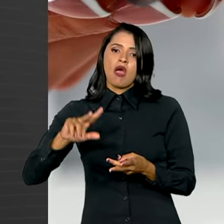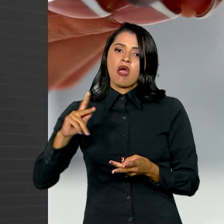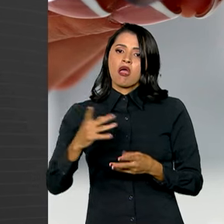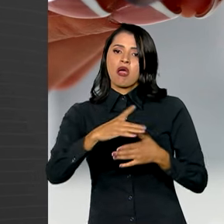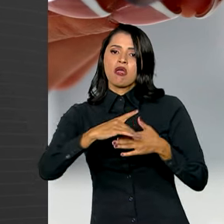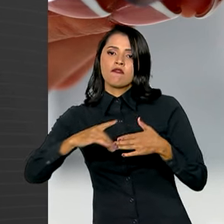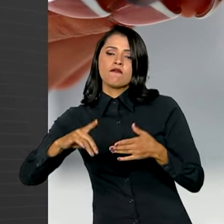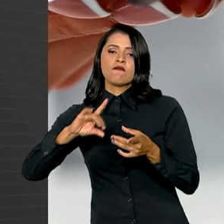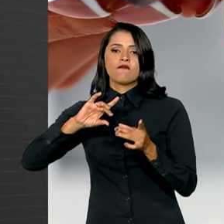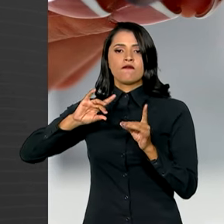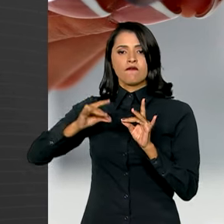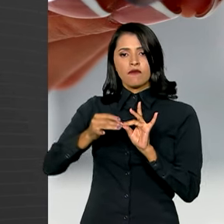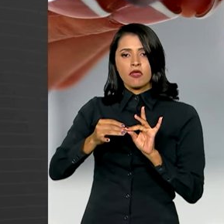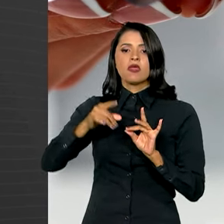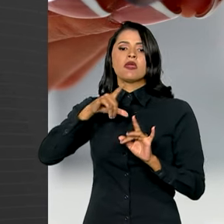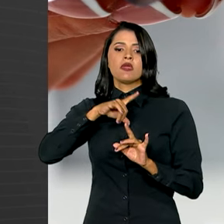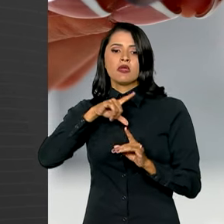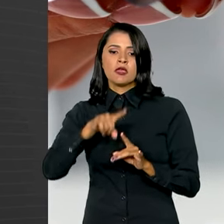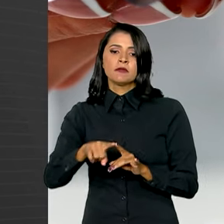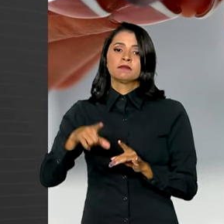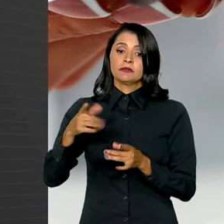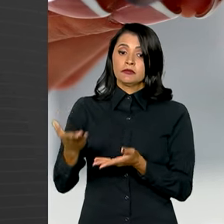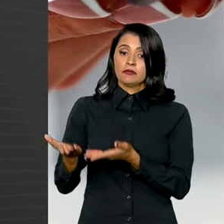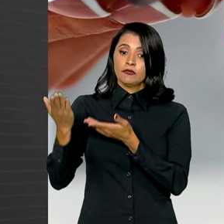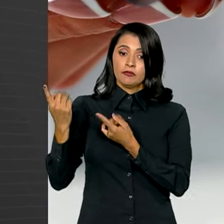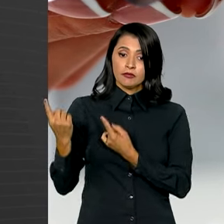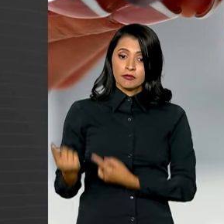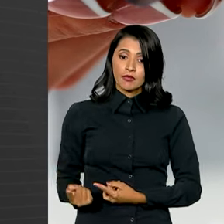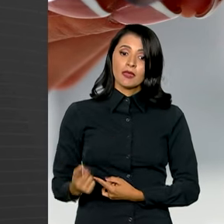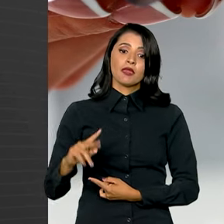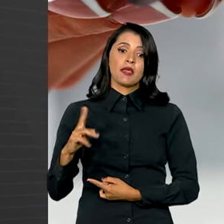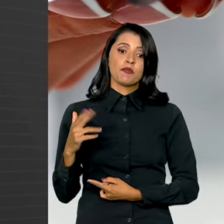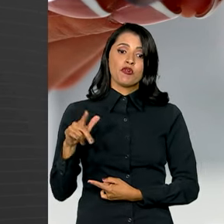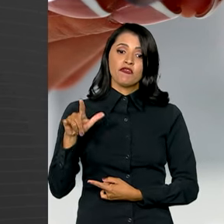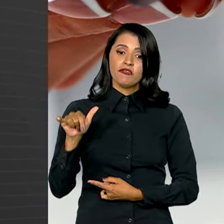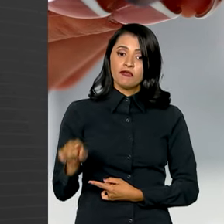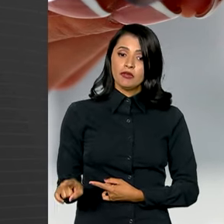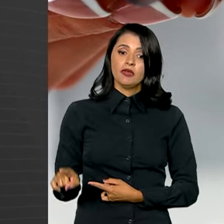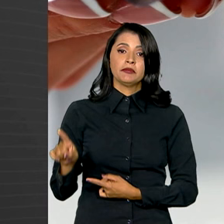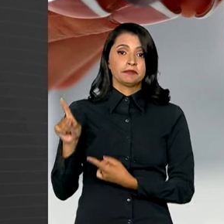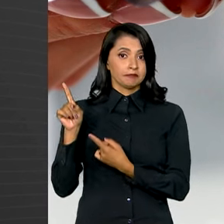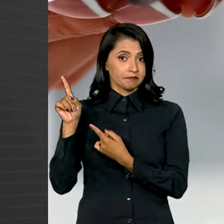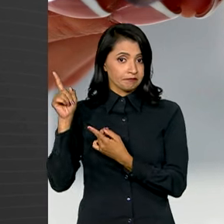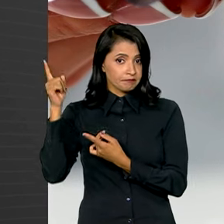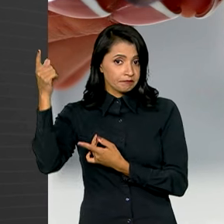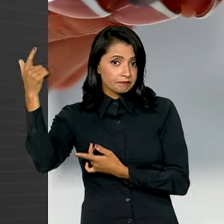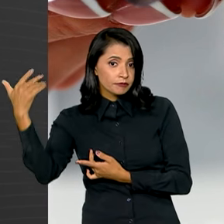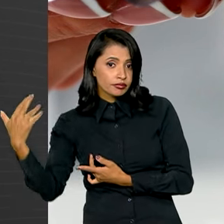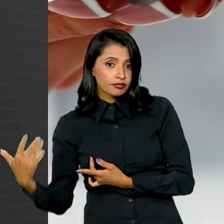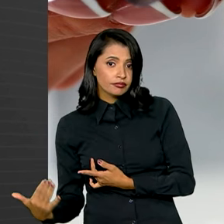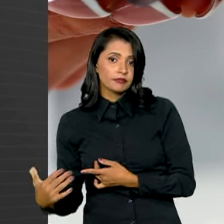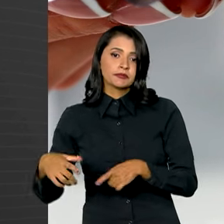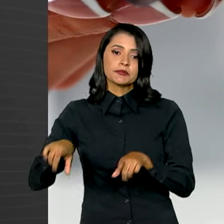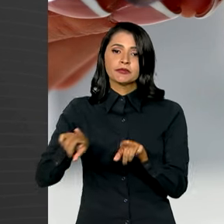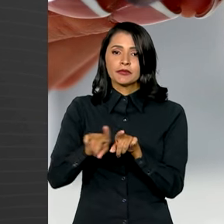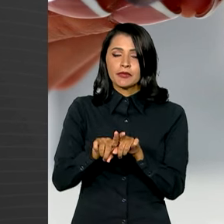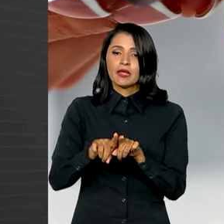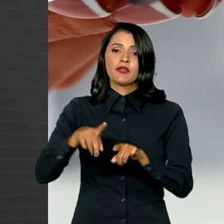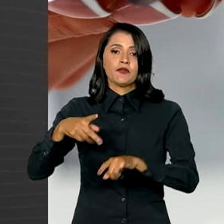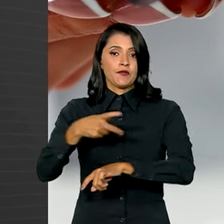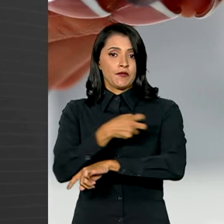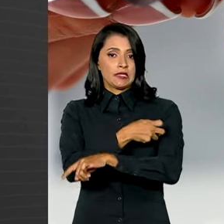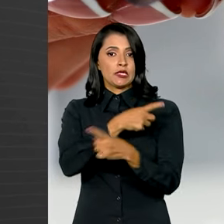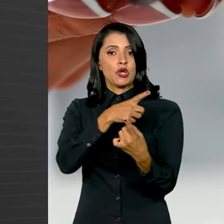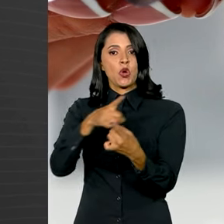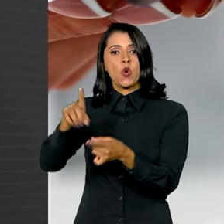esclerose múltipla, fibrose cística, hemofilia, mieloma, além da vacina contra a dengue.